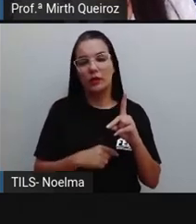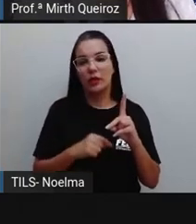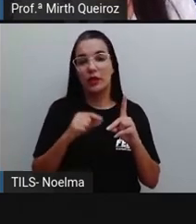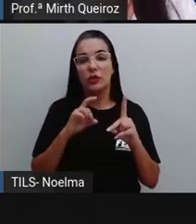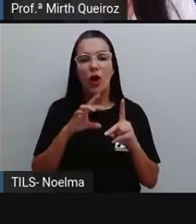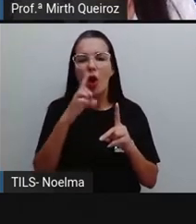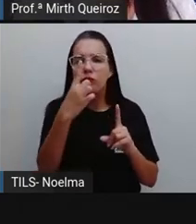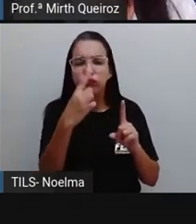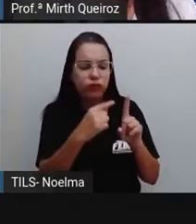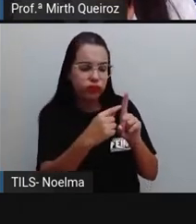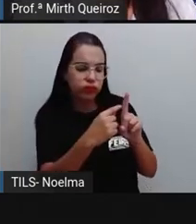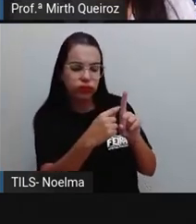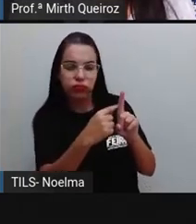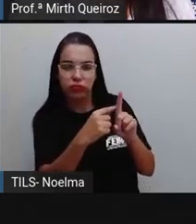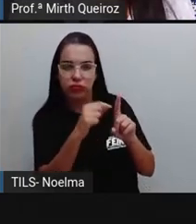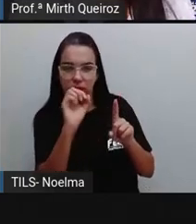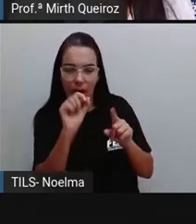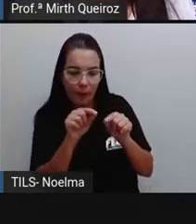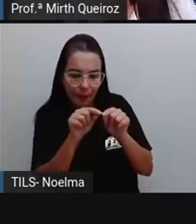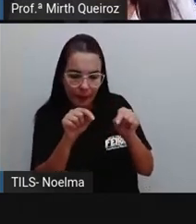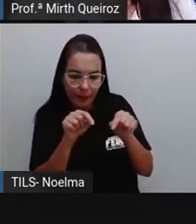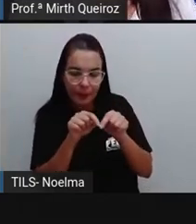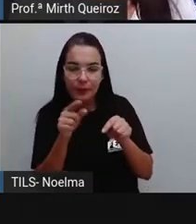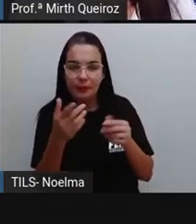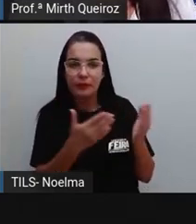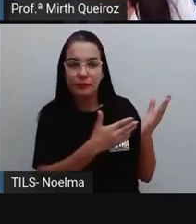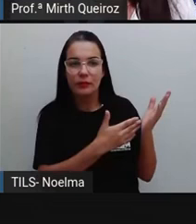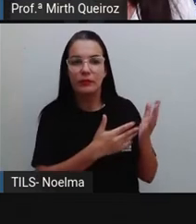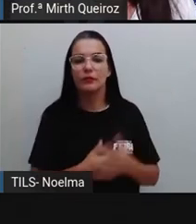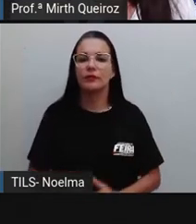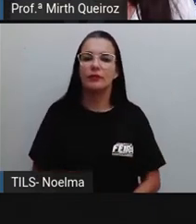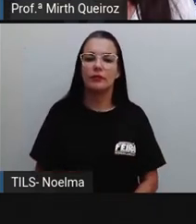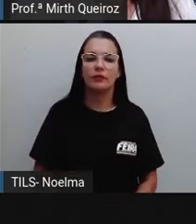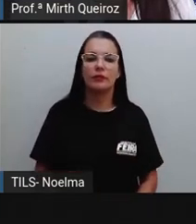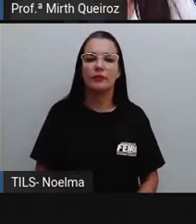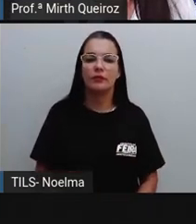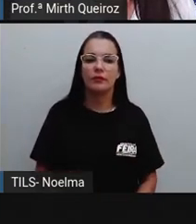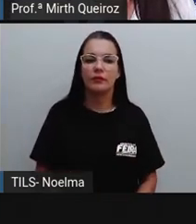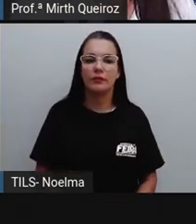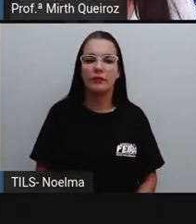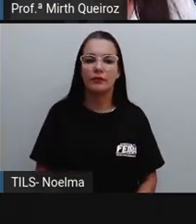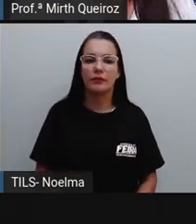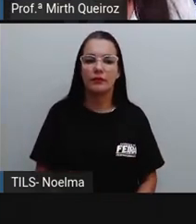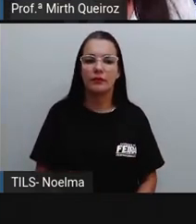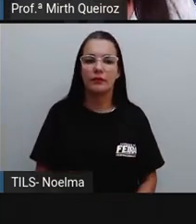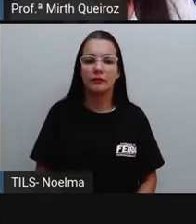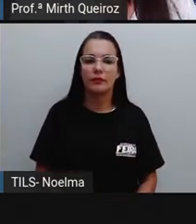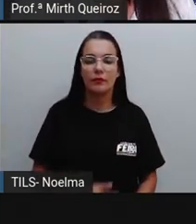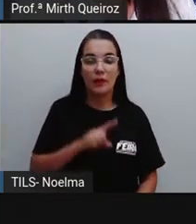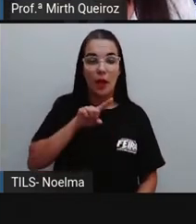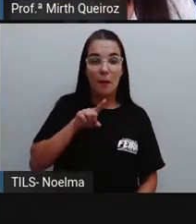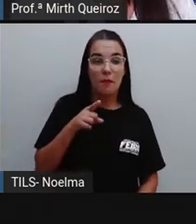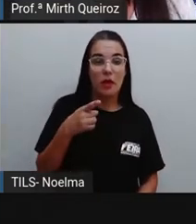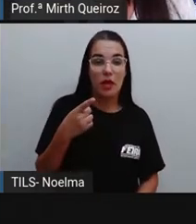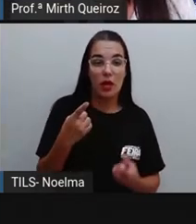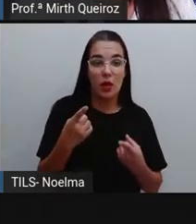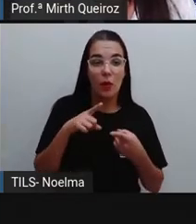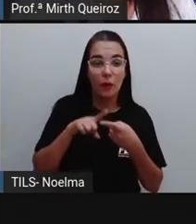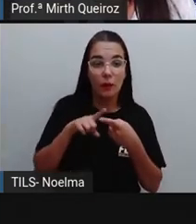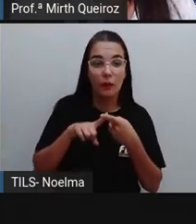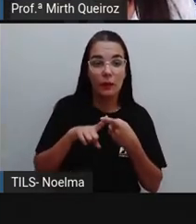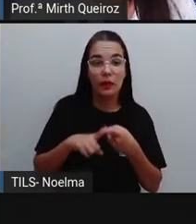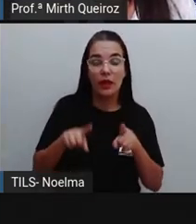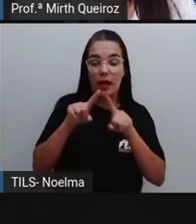o cubinho aí equivale a uma unidade. Então, ó, o cubo maior, unidade de milhar, uma unidade de milhar. A